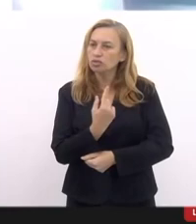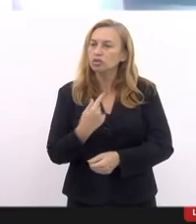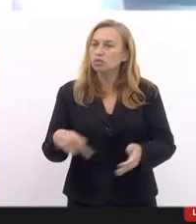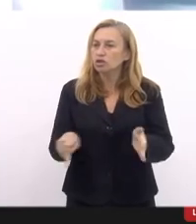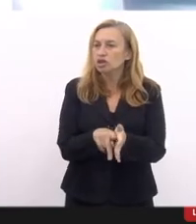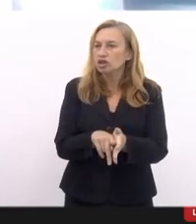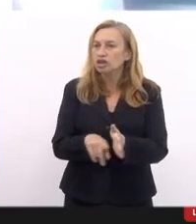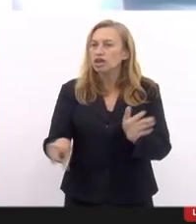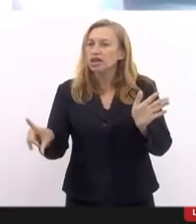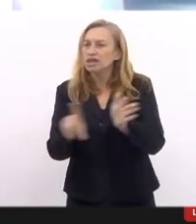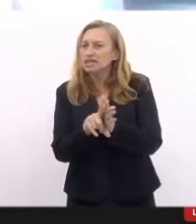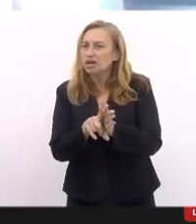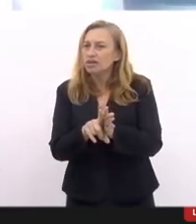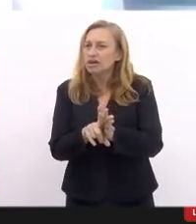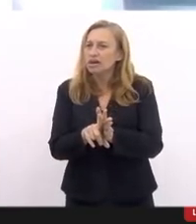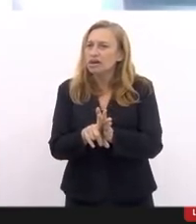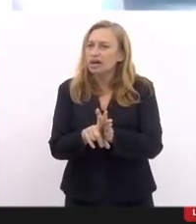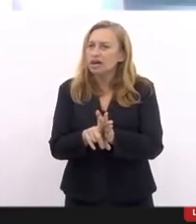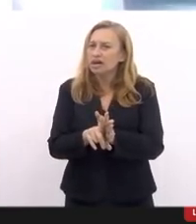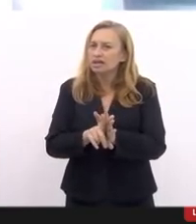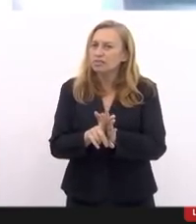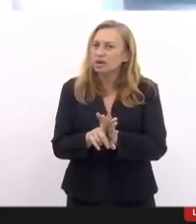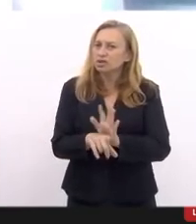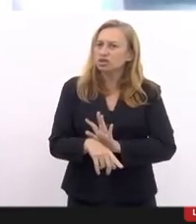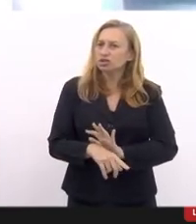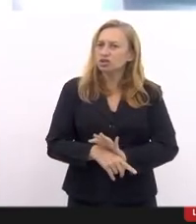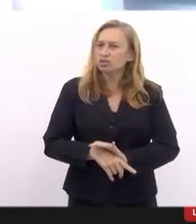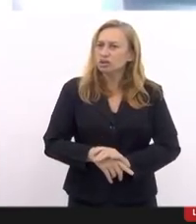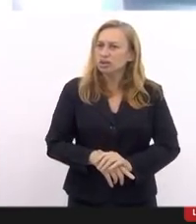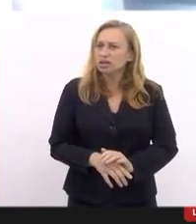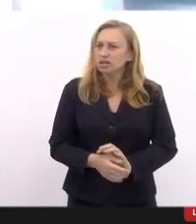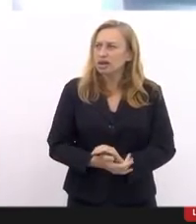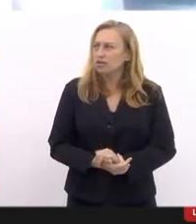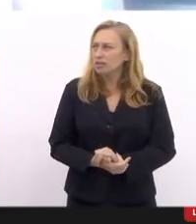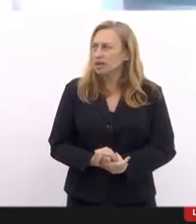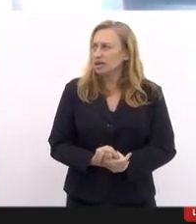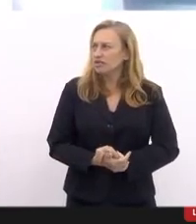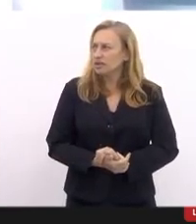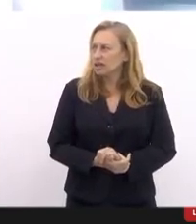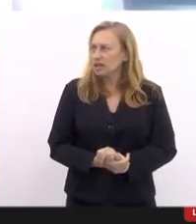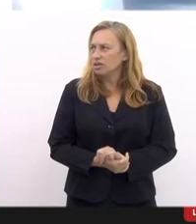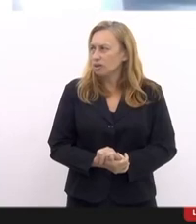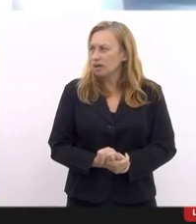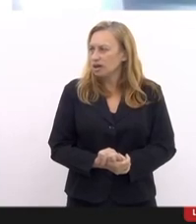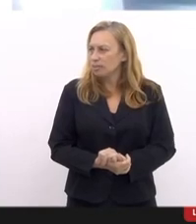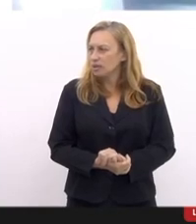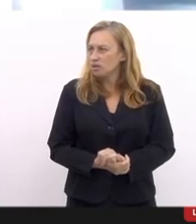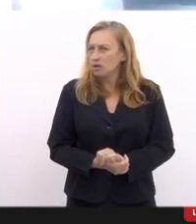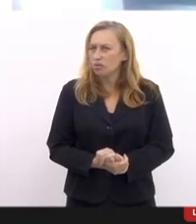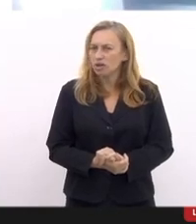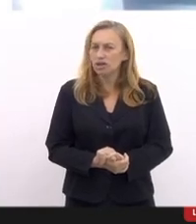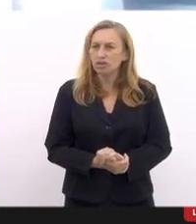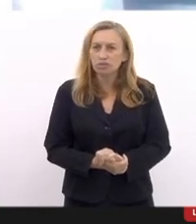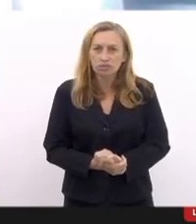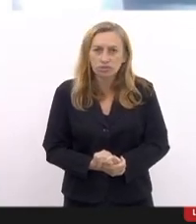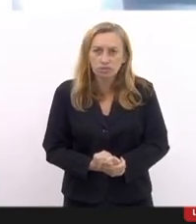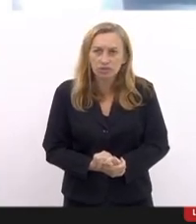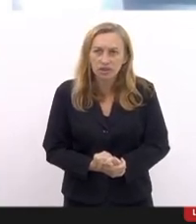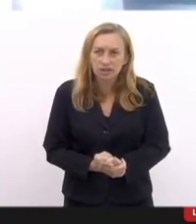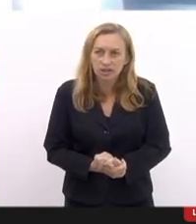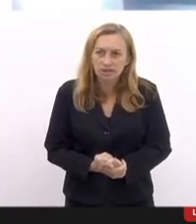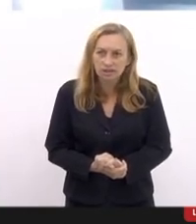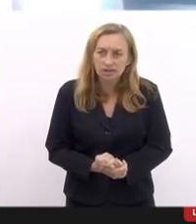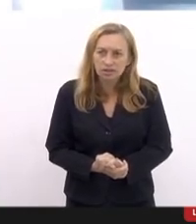lei, que foi aprovado em junho. Então, está aqui o reconhecimento. Muita gente dizia, até deputados que votaram contra,